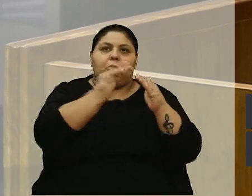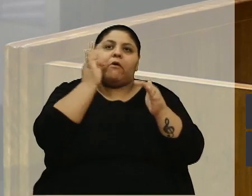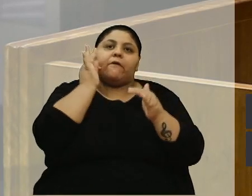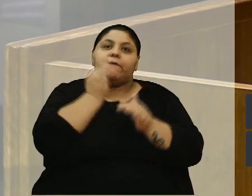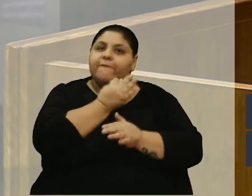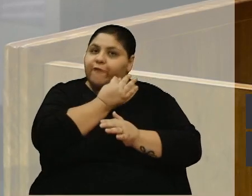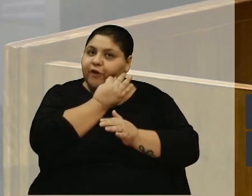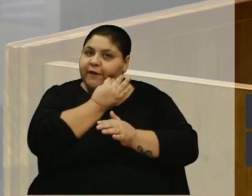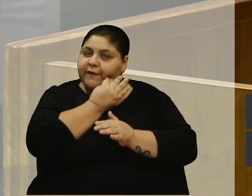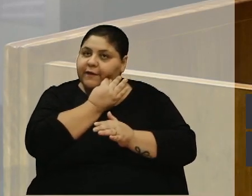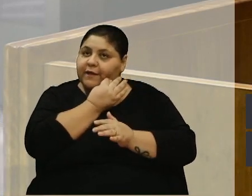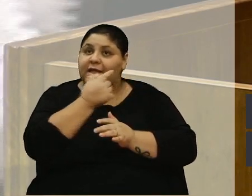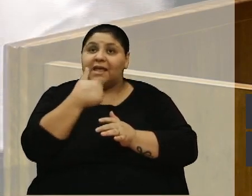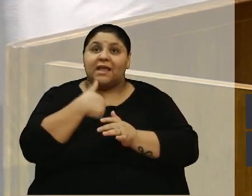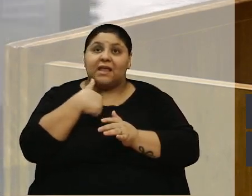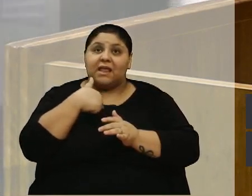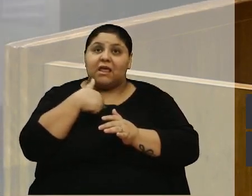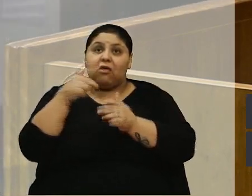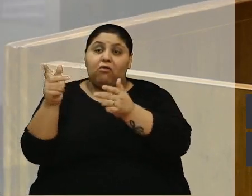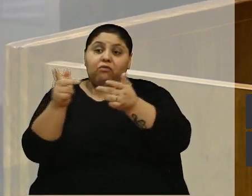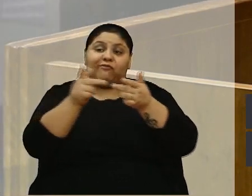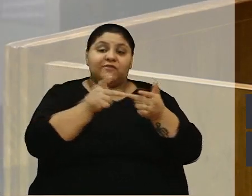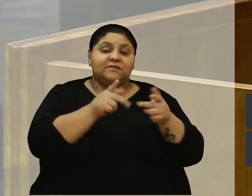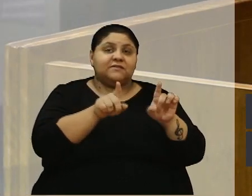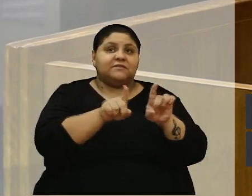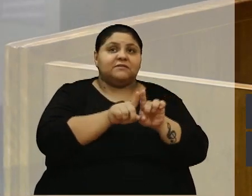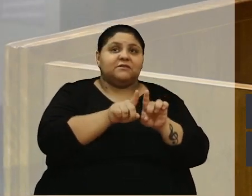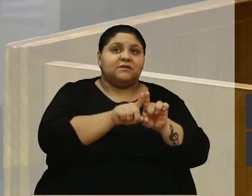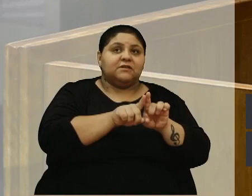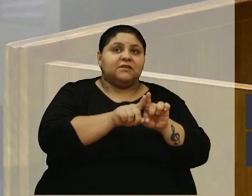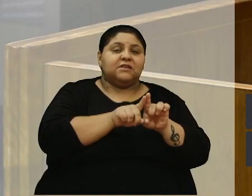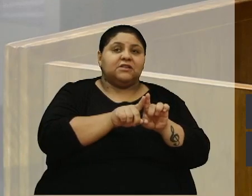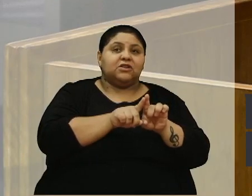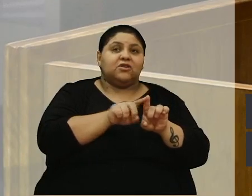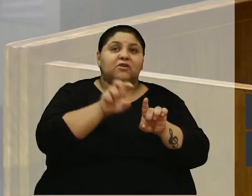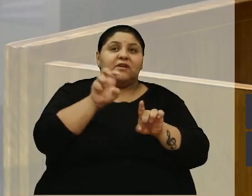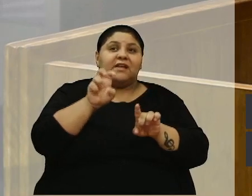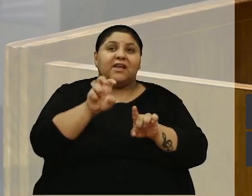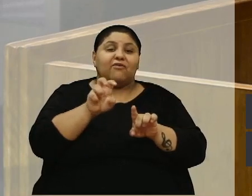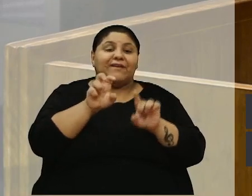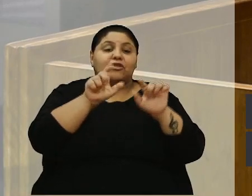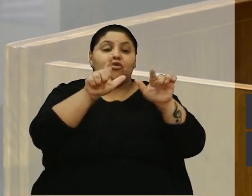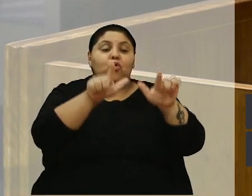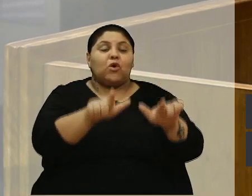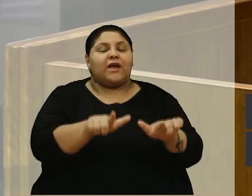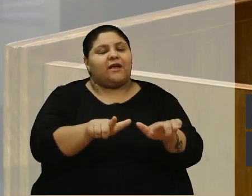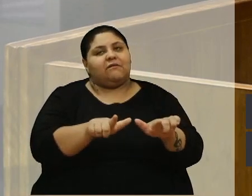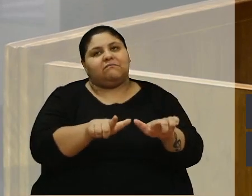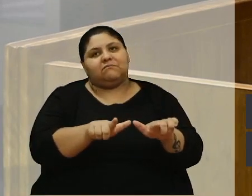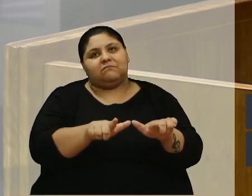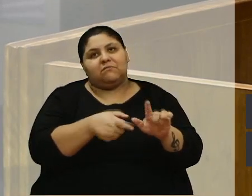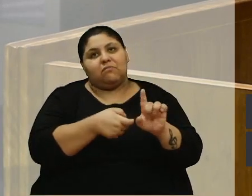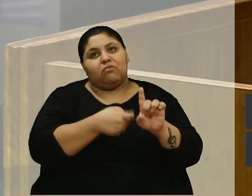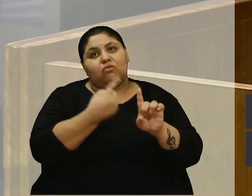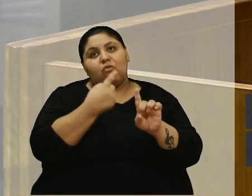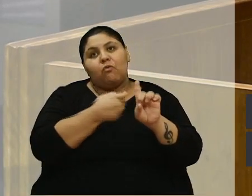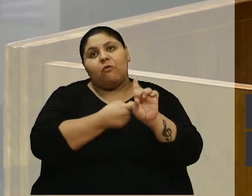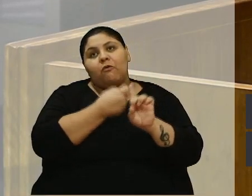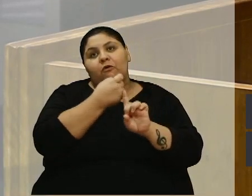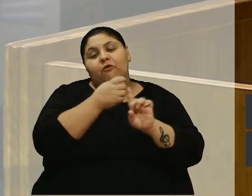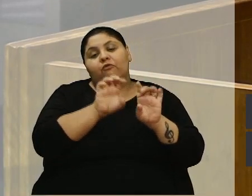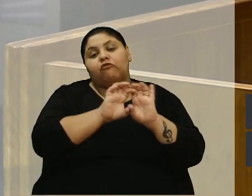eu fui para lá, eles foram deslocados, é o quinto lugar, no mês e pouco, que essa